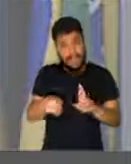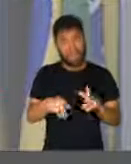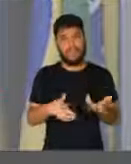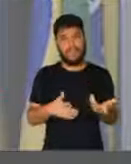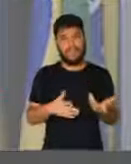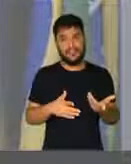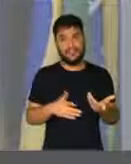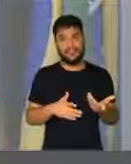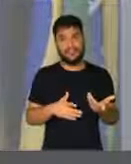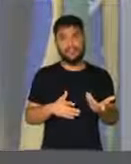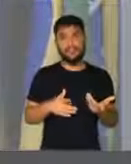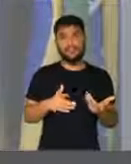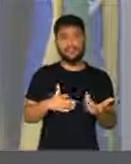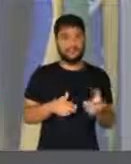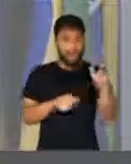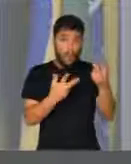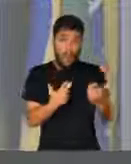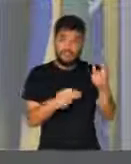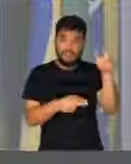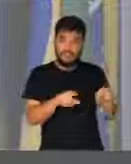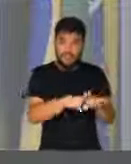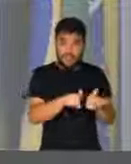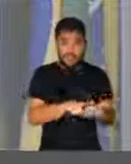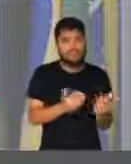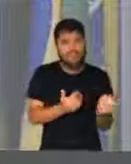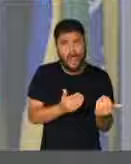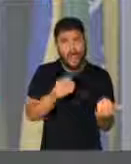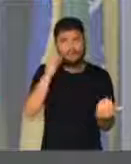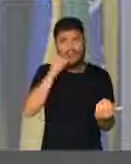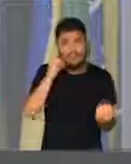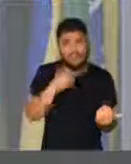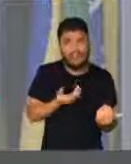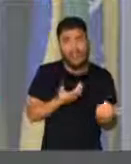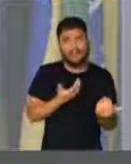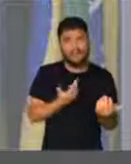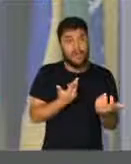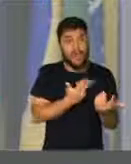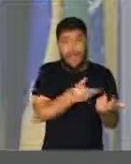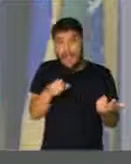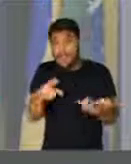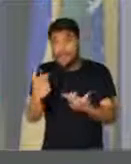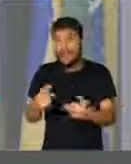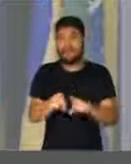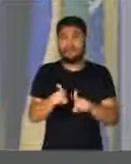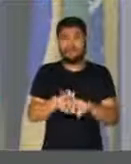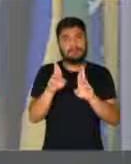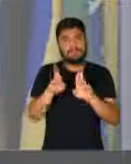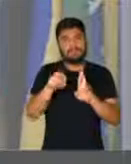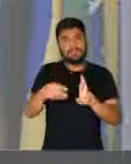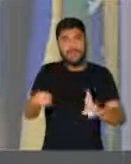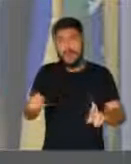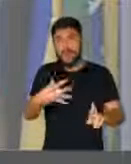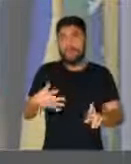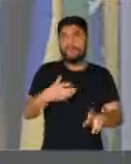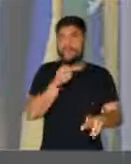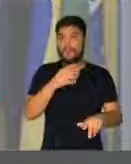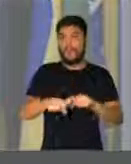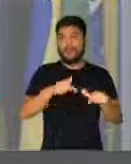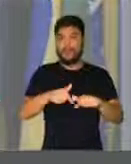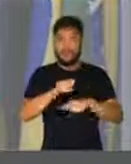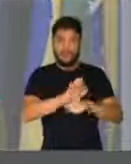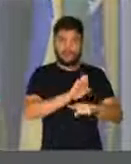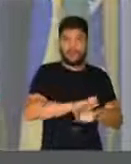tal com a vossa excelência, um jovem deputado que fez um brilhante trabalho, que ela possa também fazer um trabalho em prol do desenvolvimento e em prol da nossa